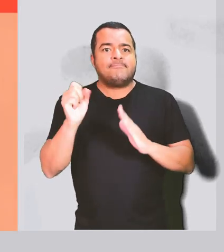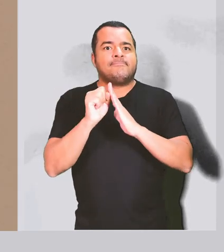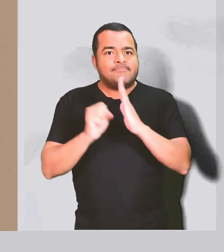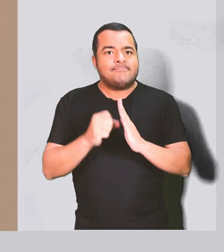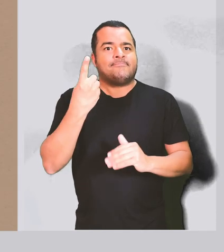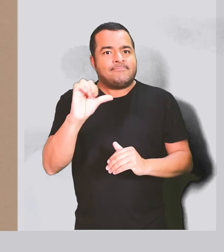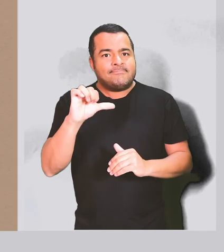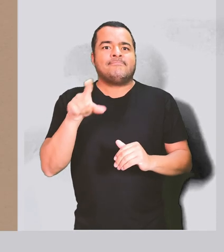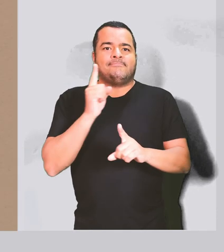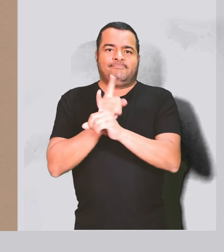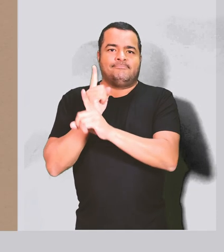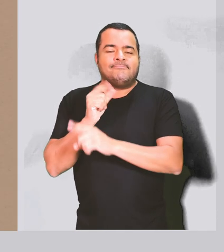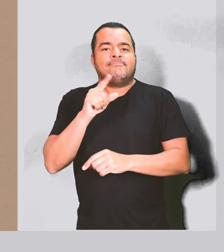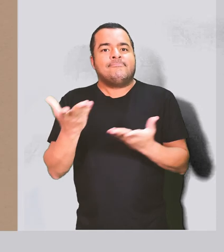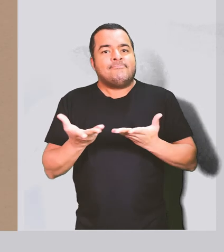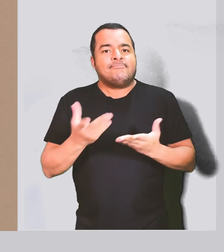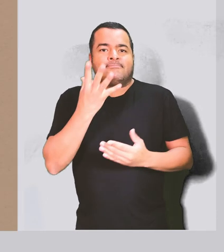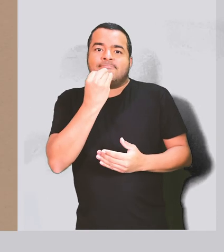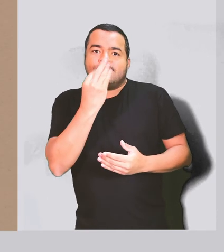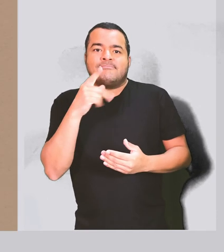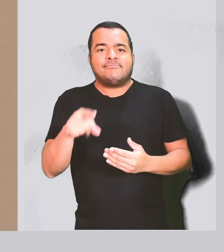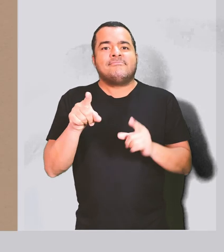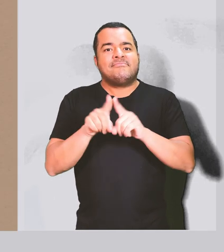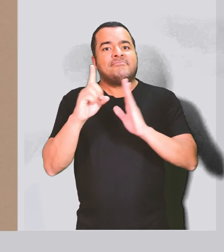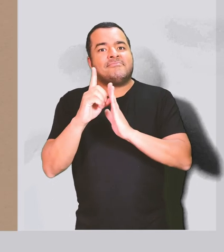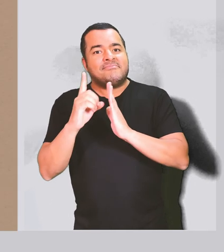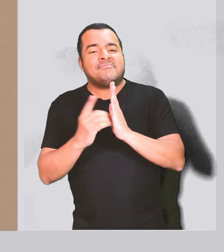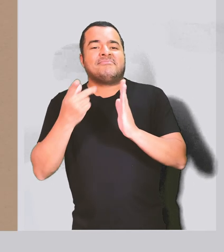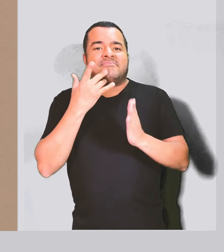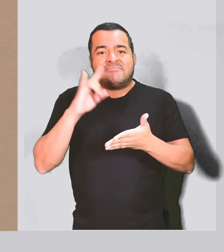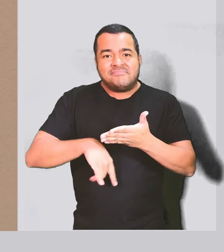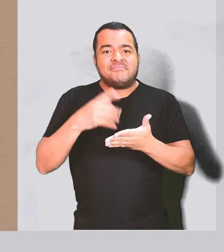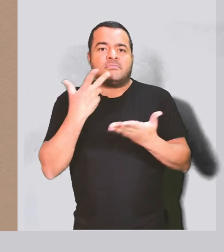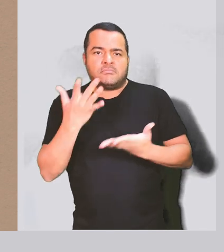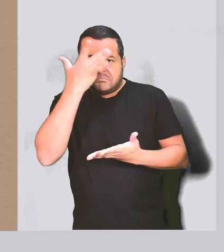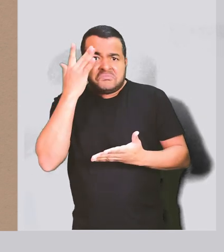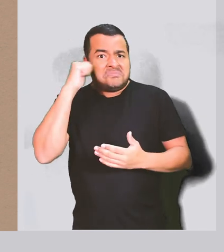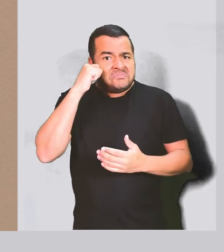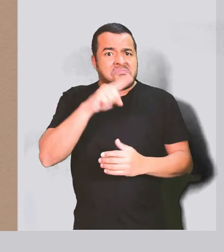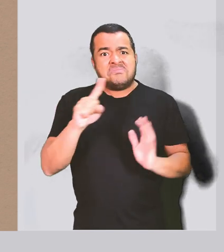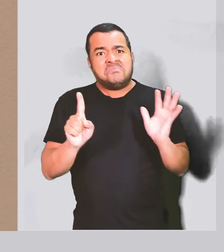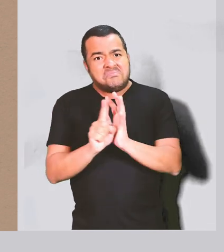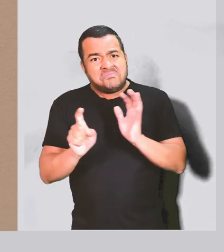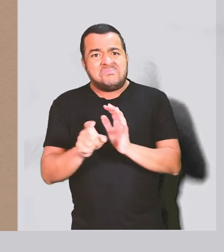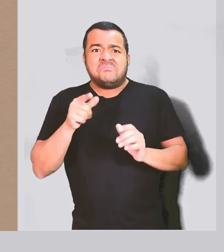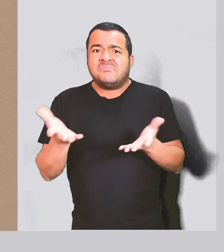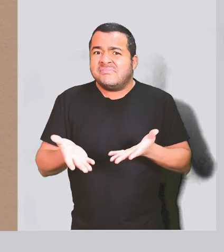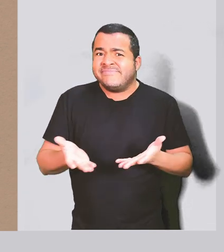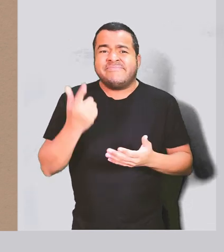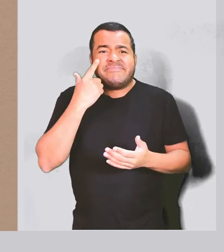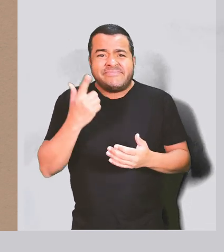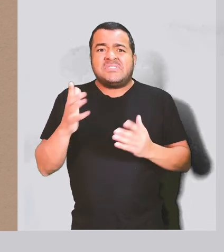melhor. No século XIX, encontramos principalmente fotos que documentam pessoas negras do ponto de vista de seus exploradores,